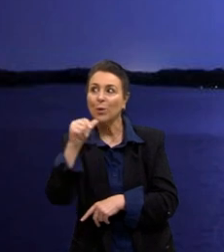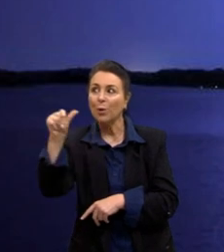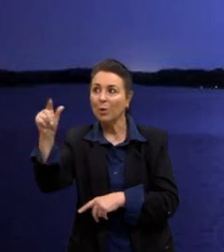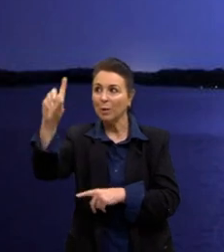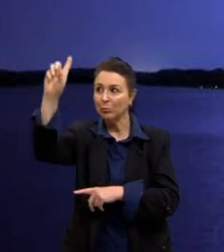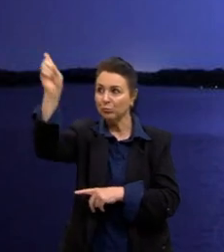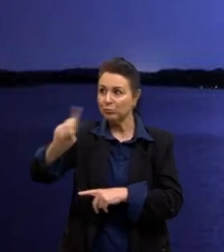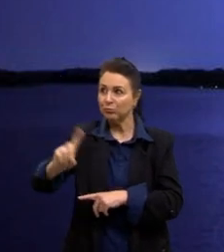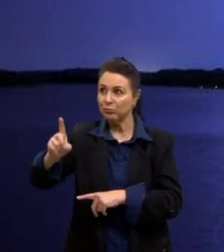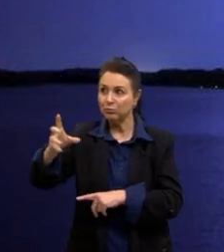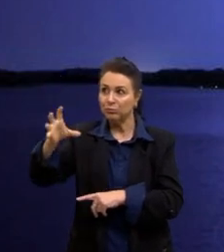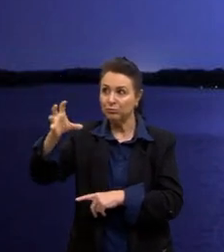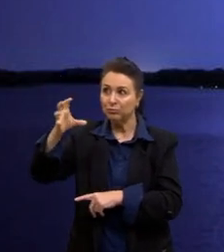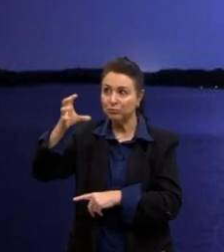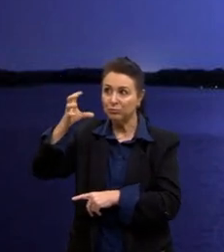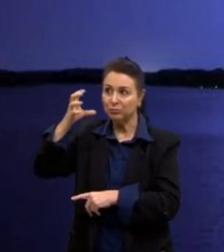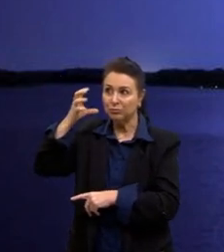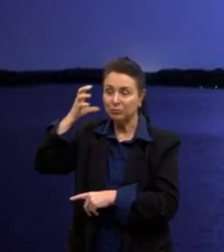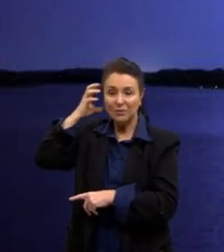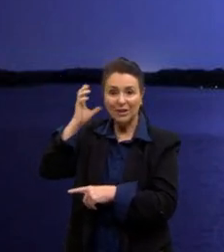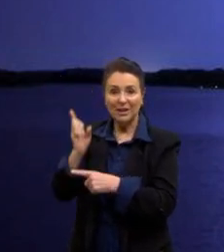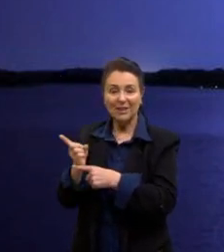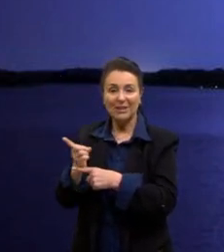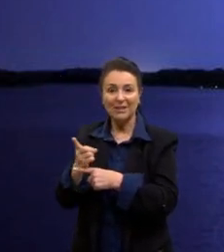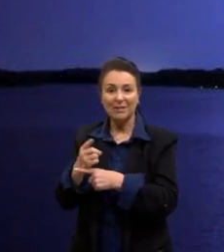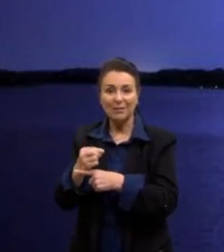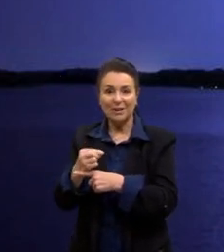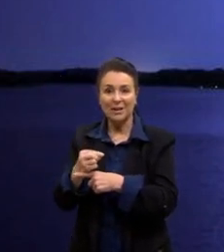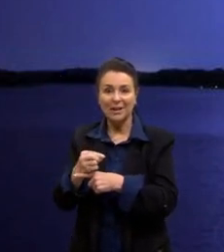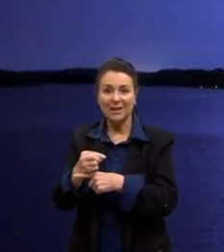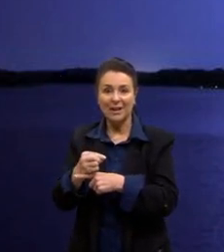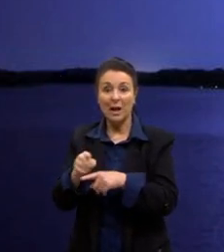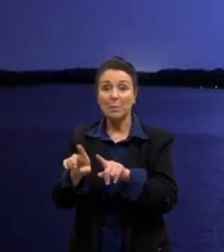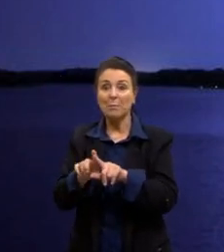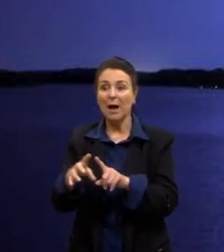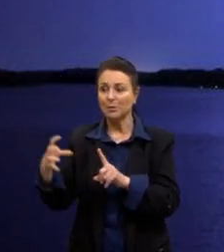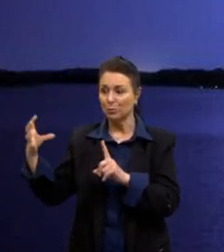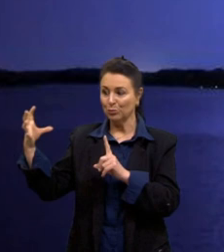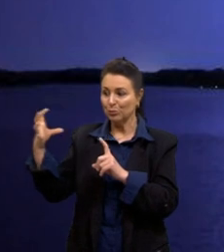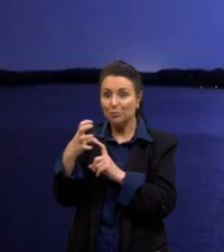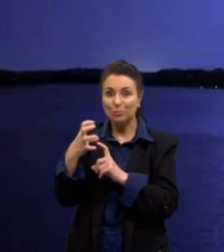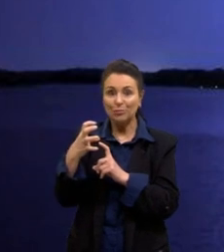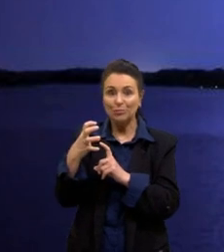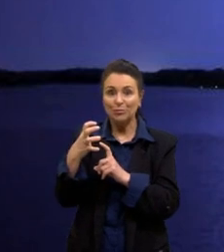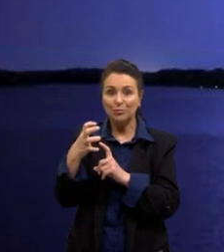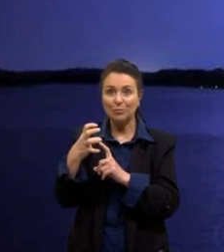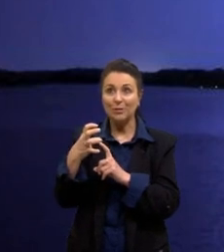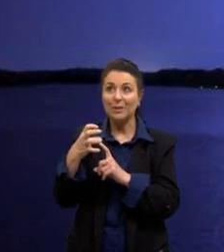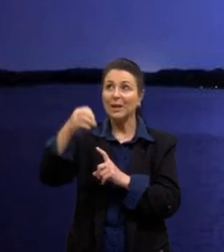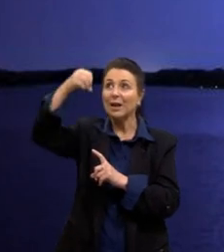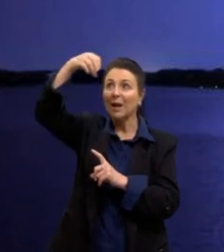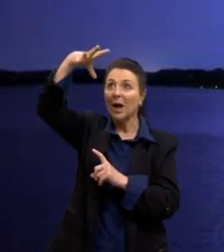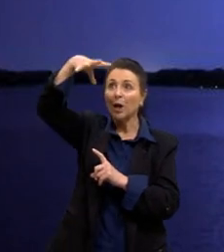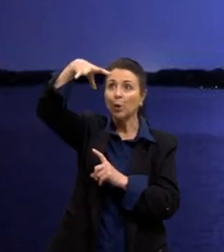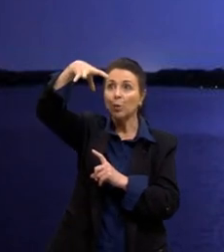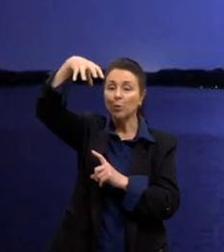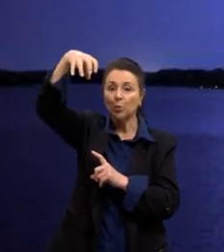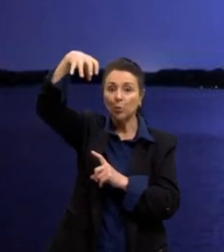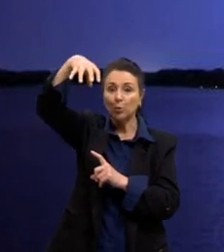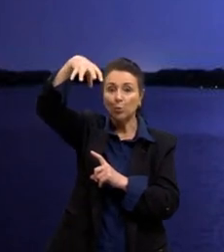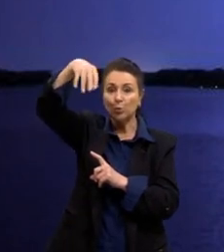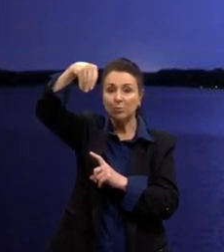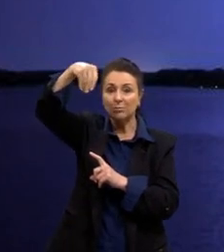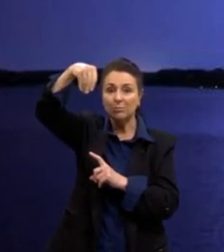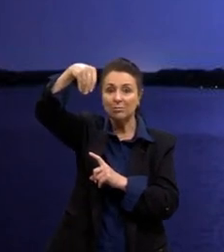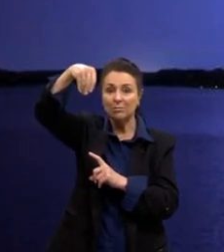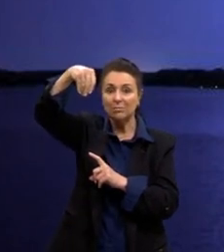a gente, do que os efeitos desse raio até na energia elétrica. Então, gente, visualmente